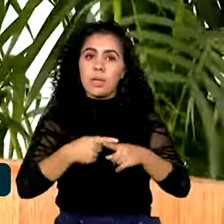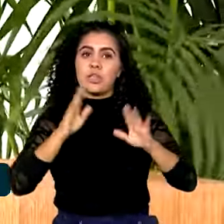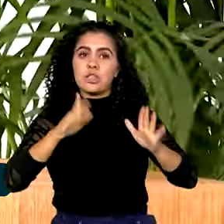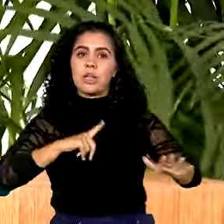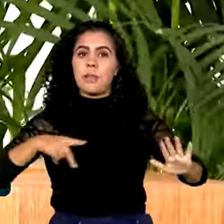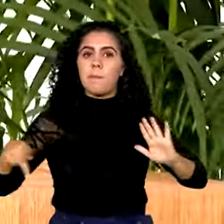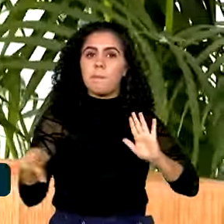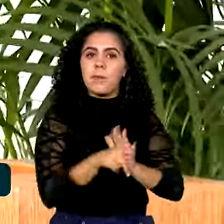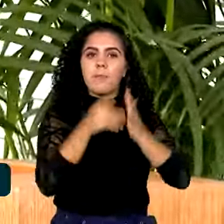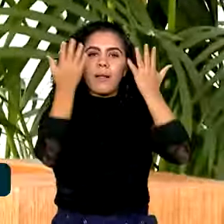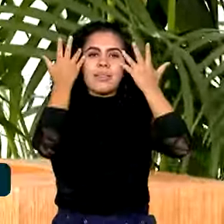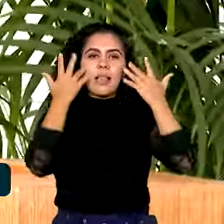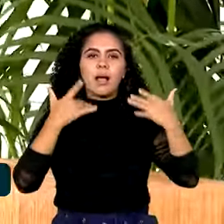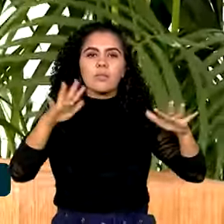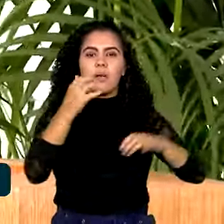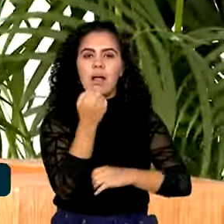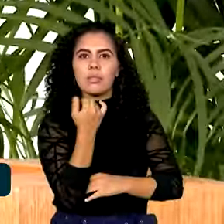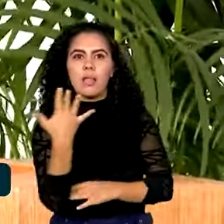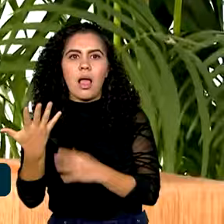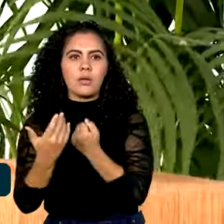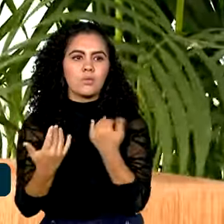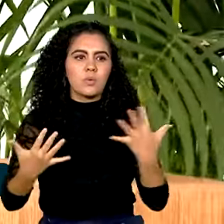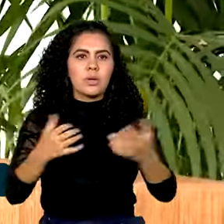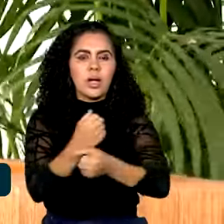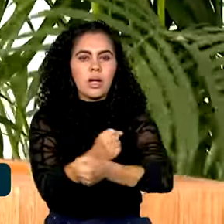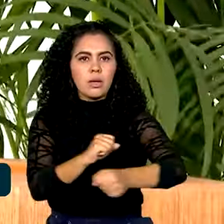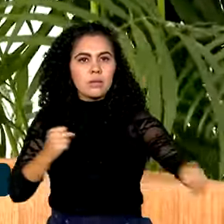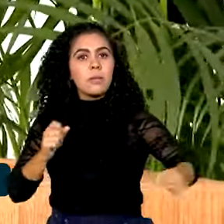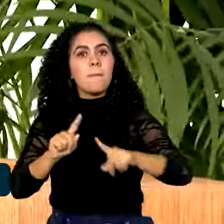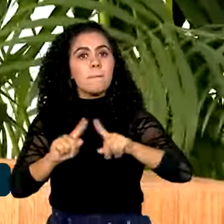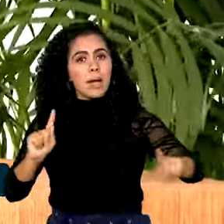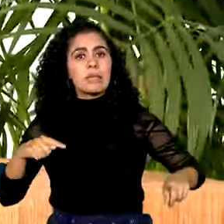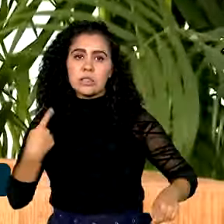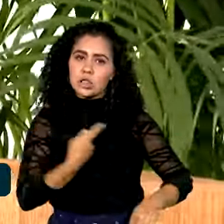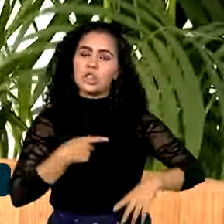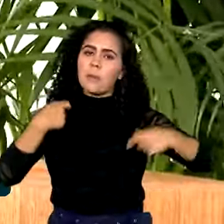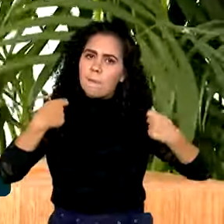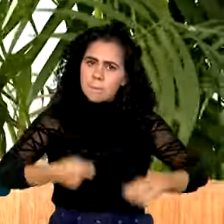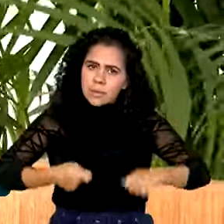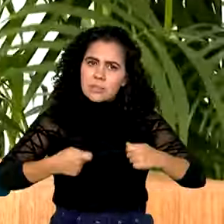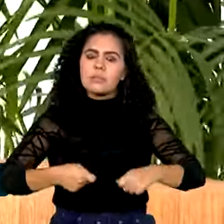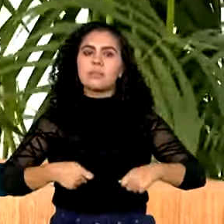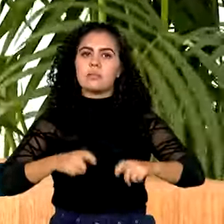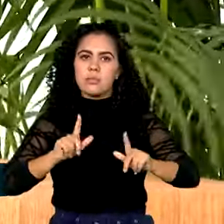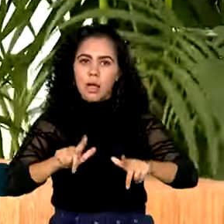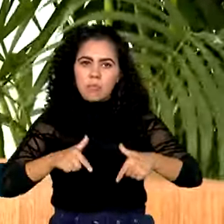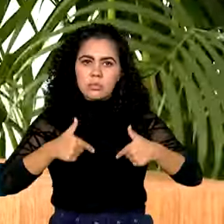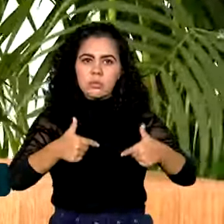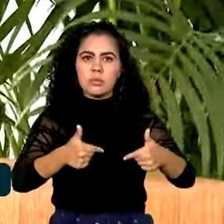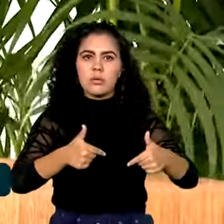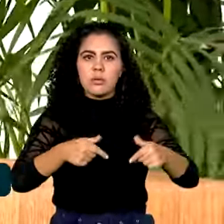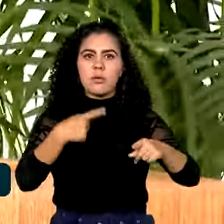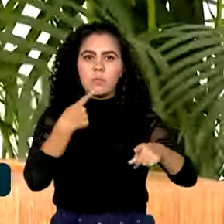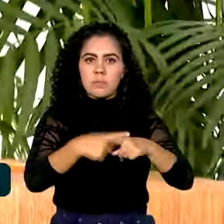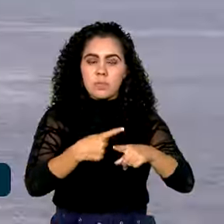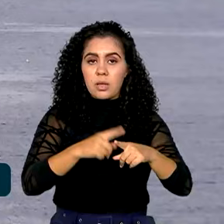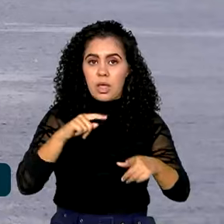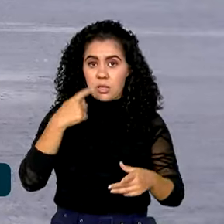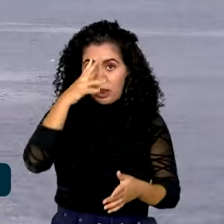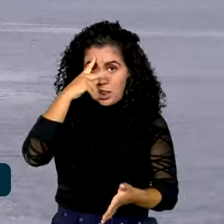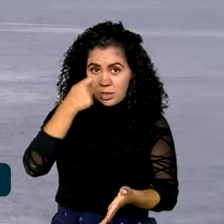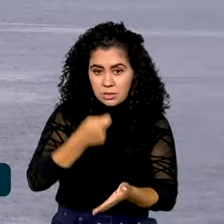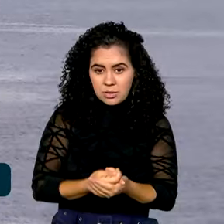natureza, mas nós precisamos nos agigantar pela natureza das decisões que tomamos.